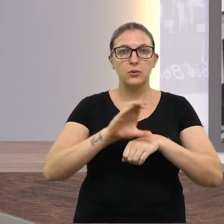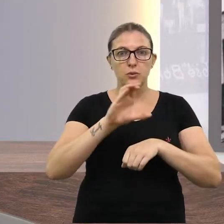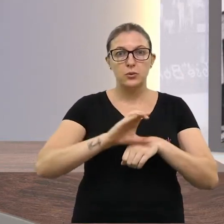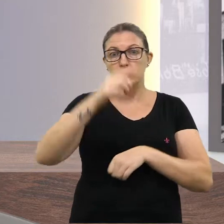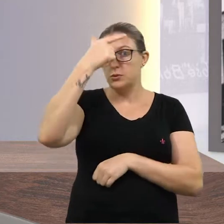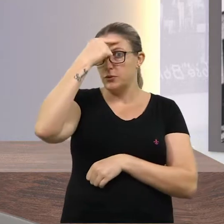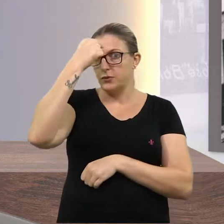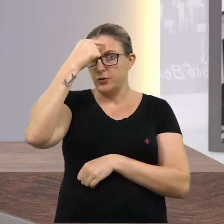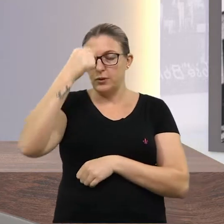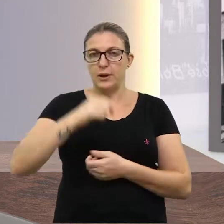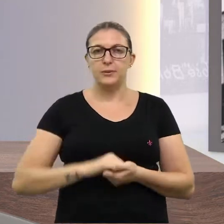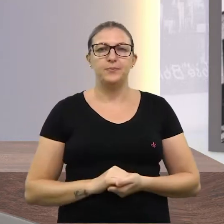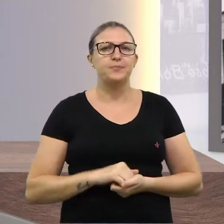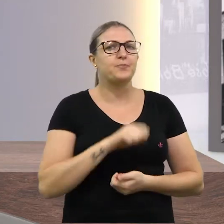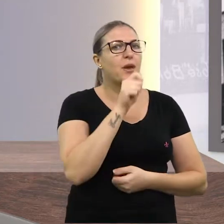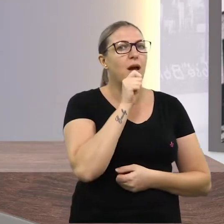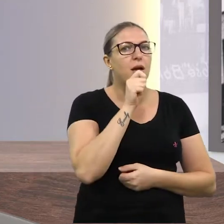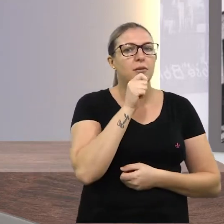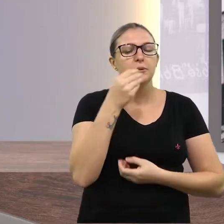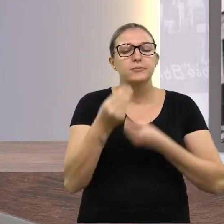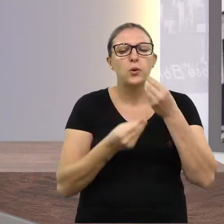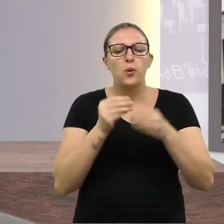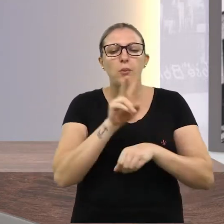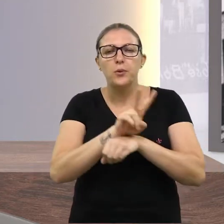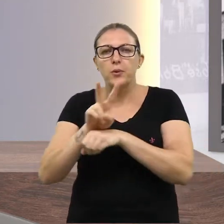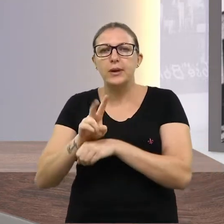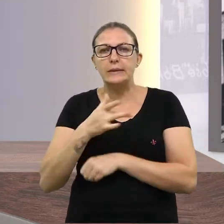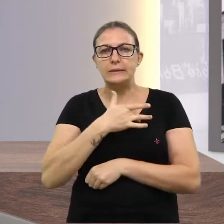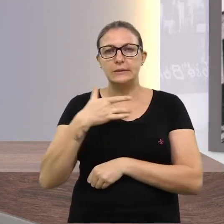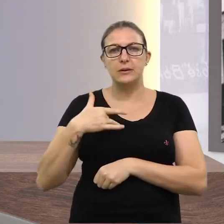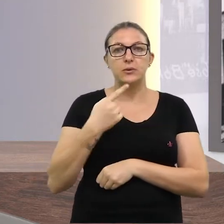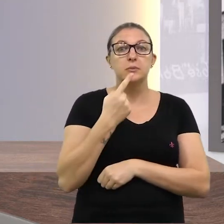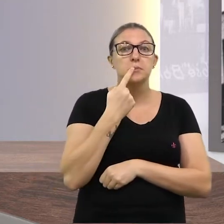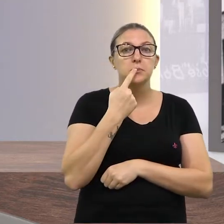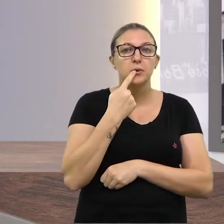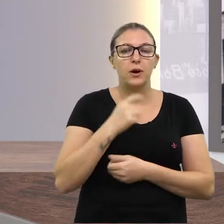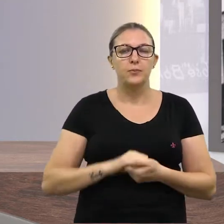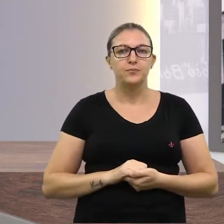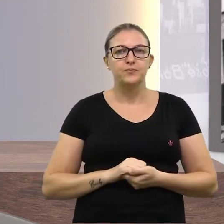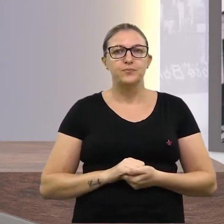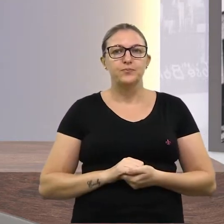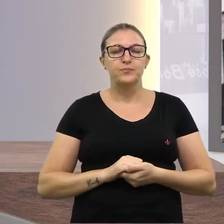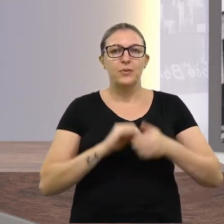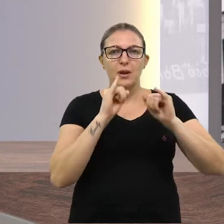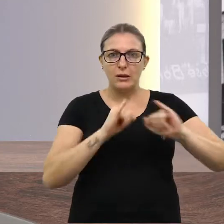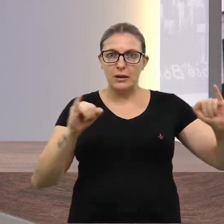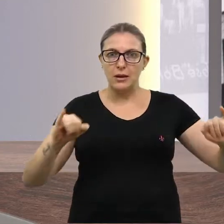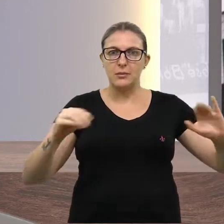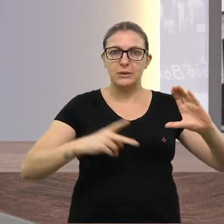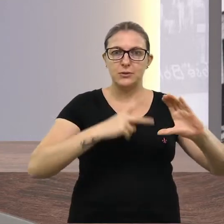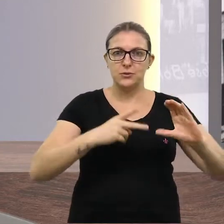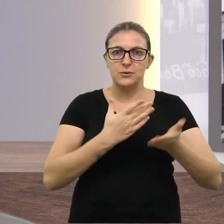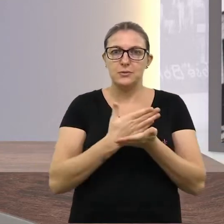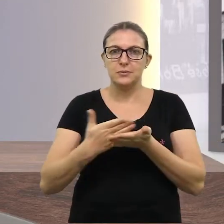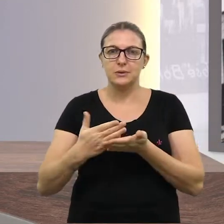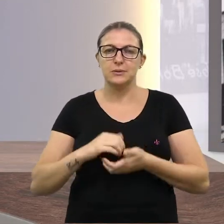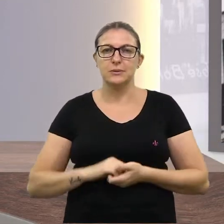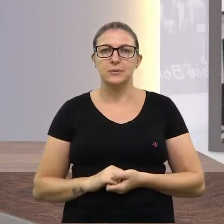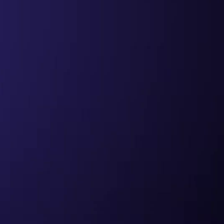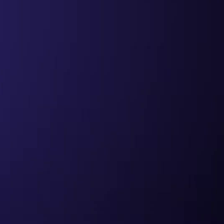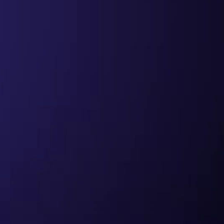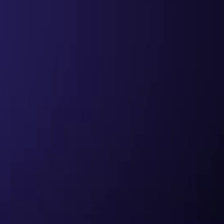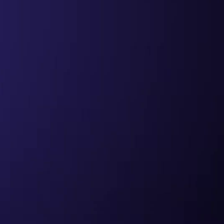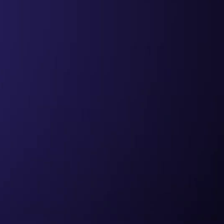oferta cursos de graduação. E ainda, como cuidar da saúde bucal. O Câmara Notícias está começando.